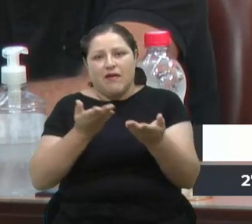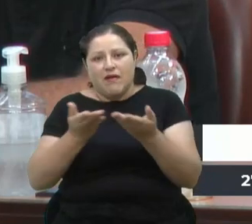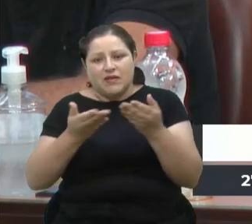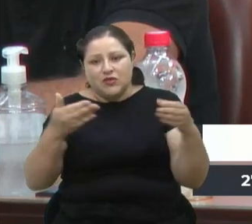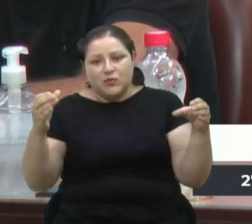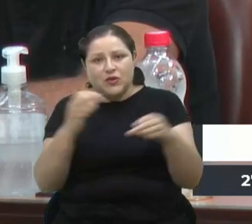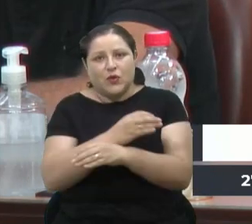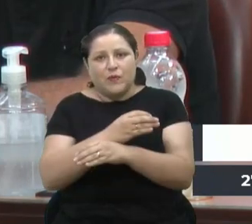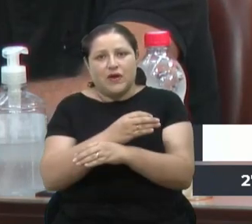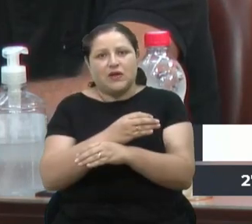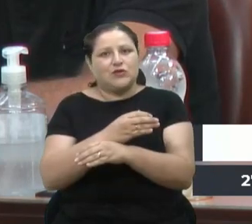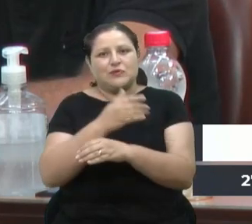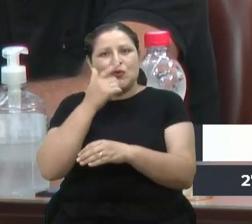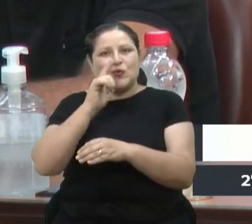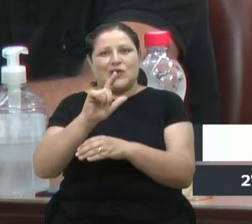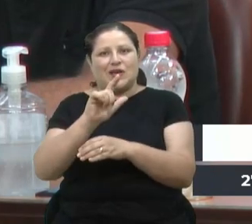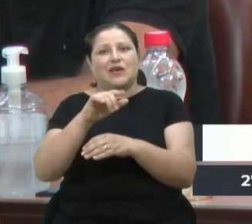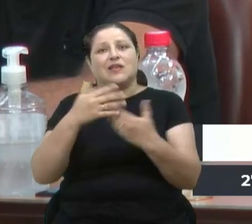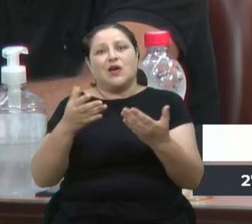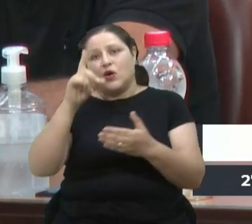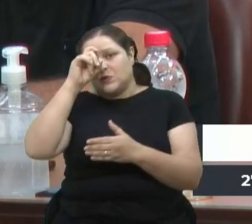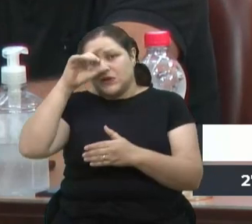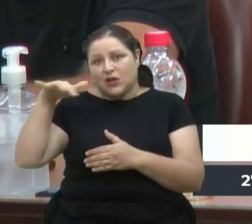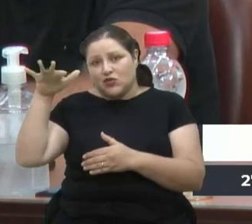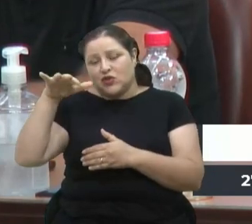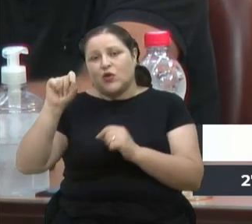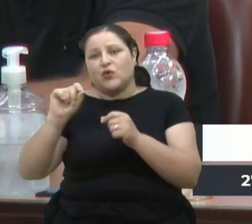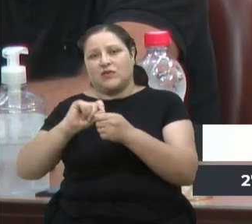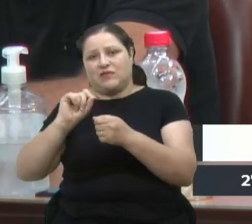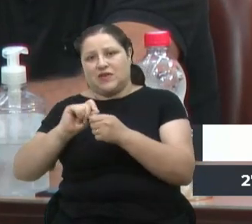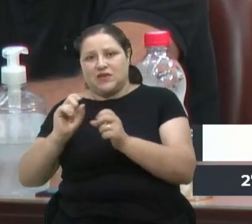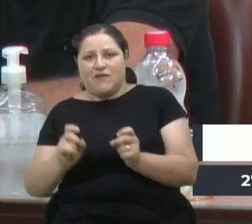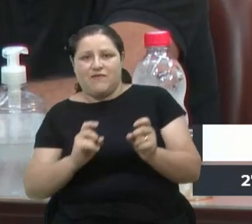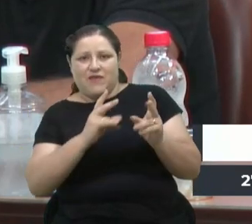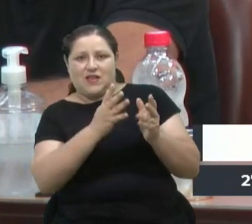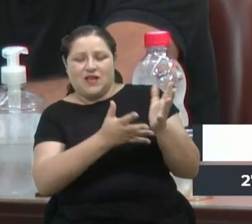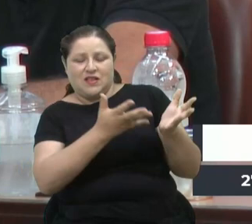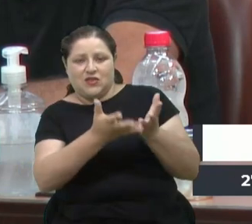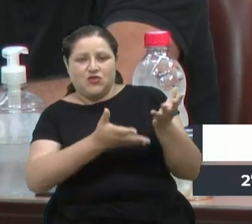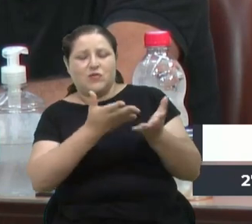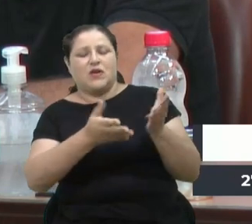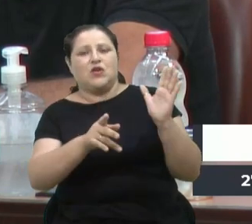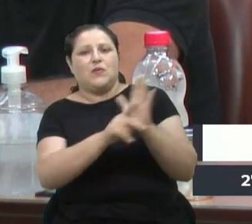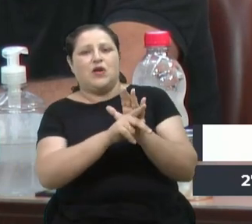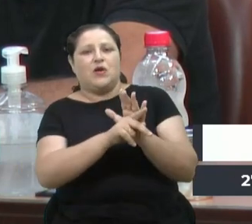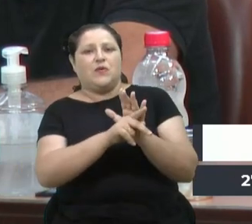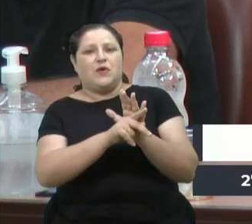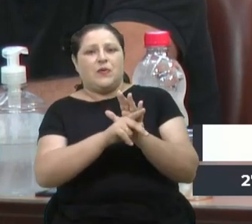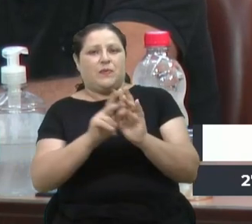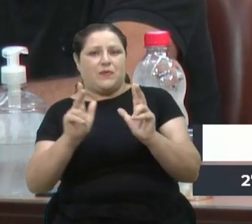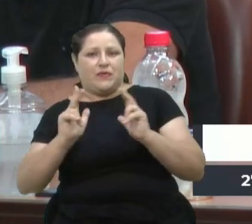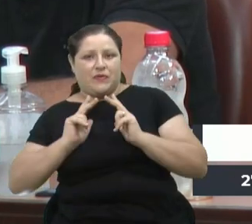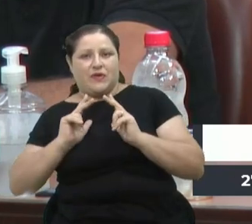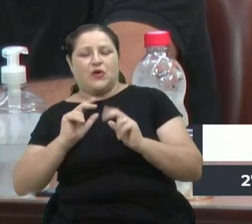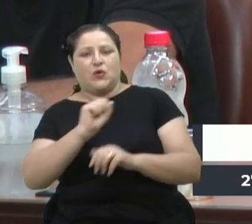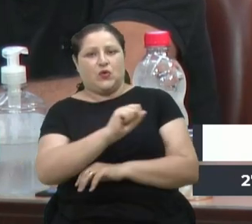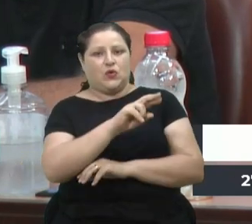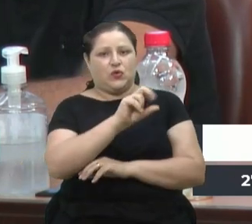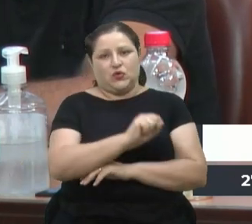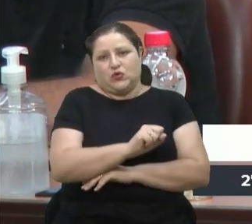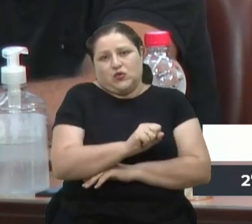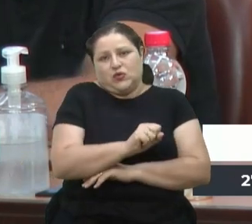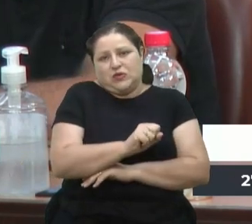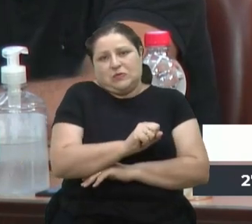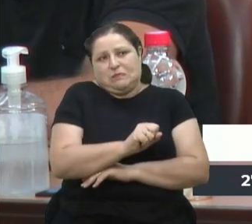o Hospital Geral fez? Vendem o serviço para o privado e o SUS que se chave. O povo que